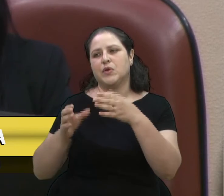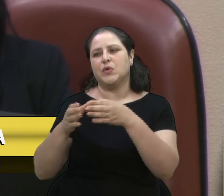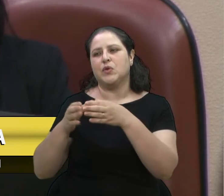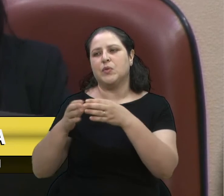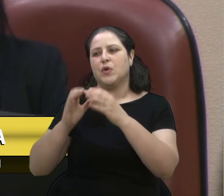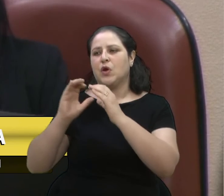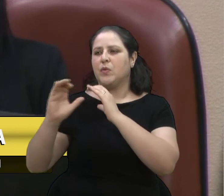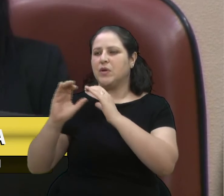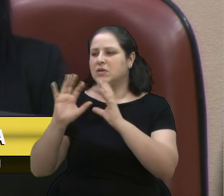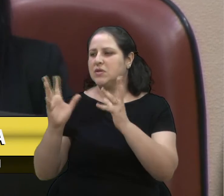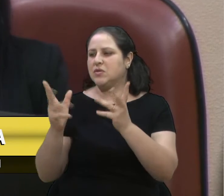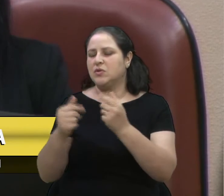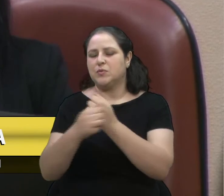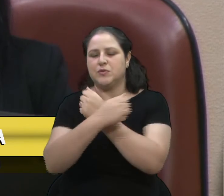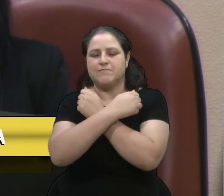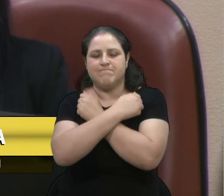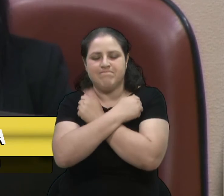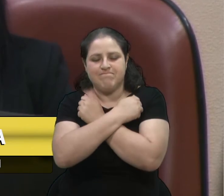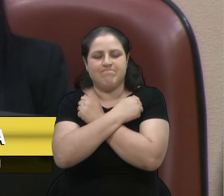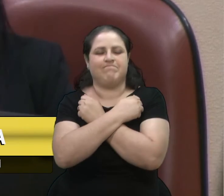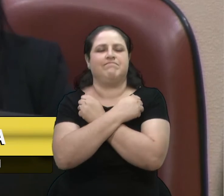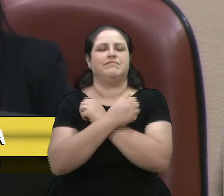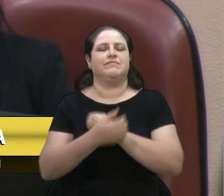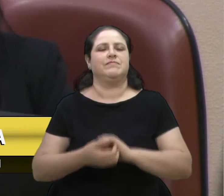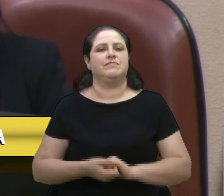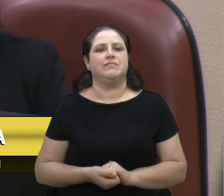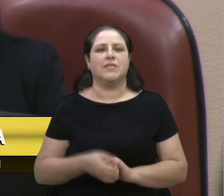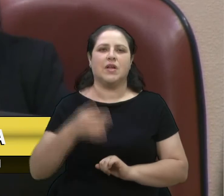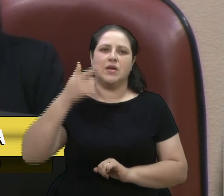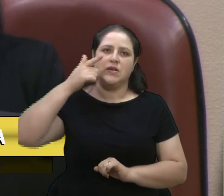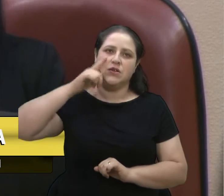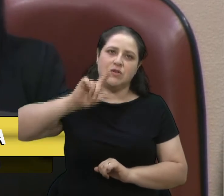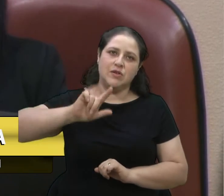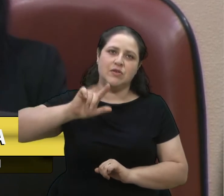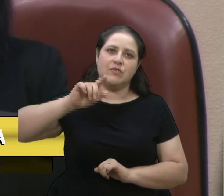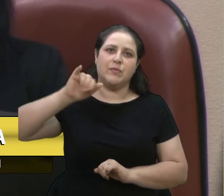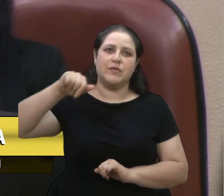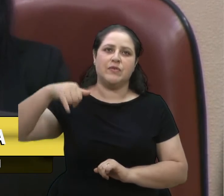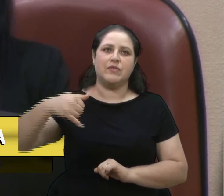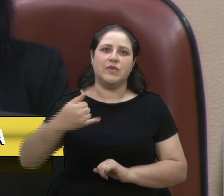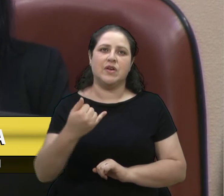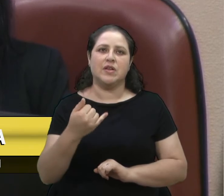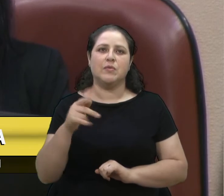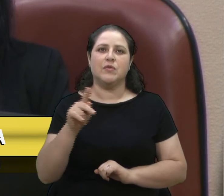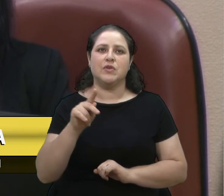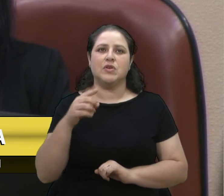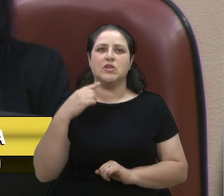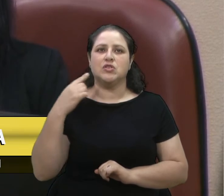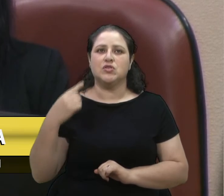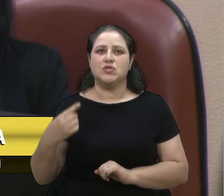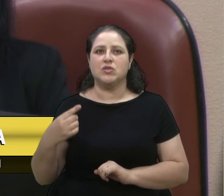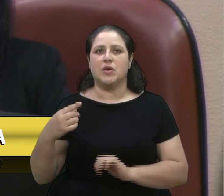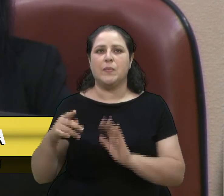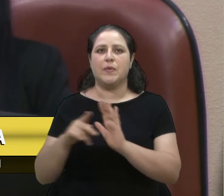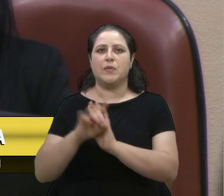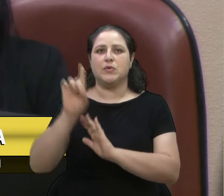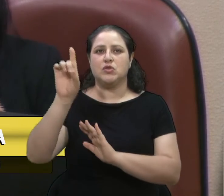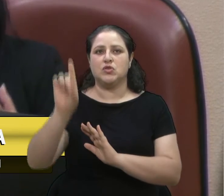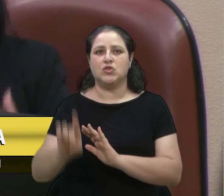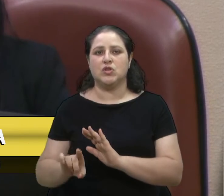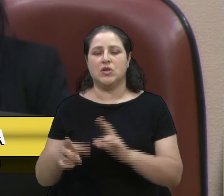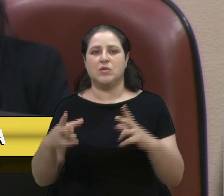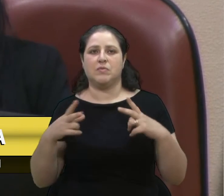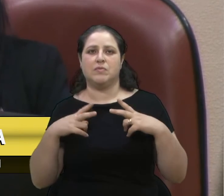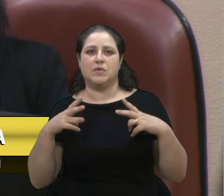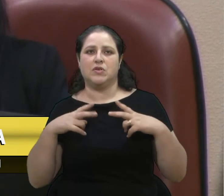todos sintam-se abraçados. E vou aproveitar mais um segundinho só para dizer, vereadora Denise, direito é subjetivo, né, a